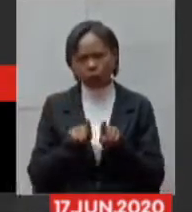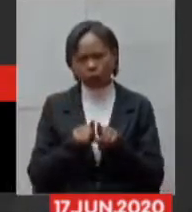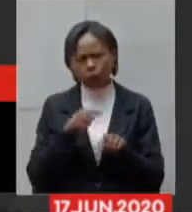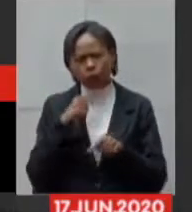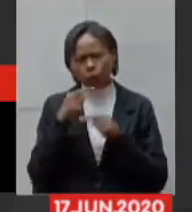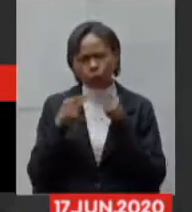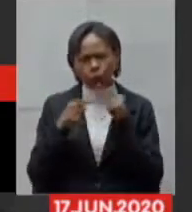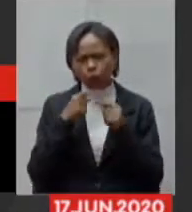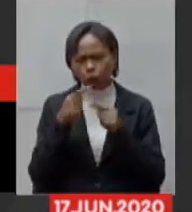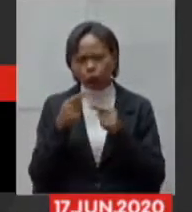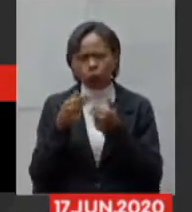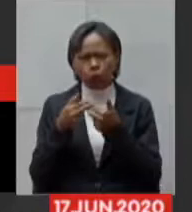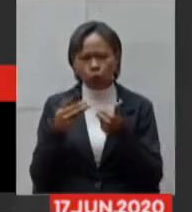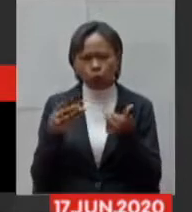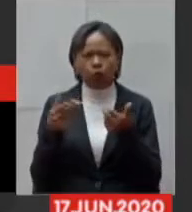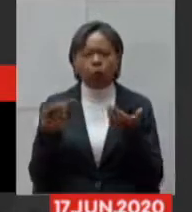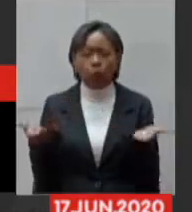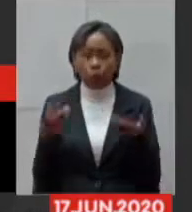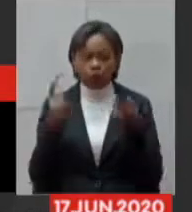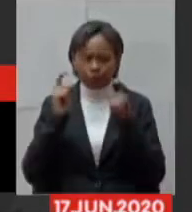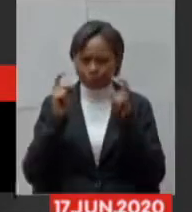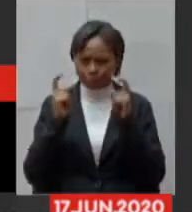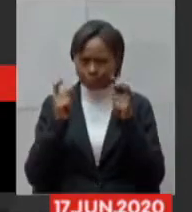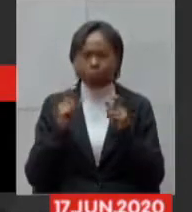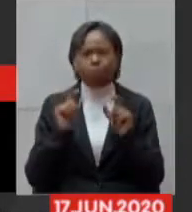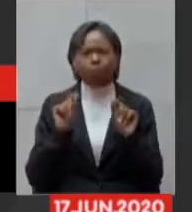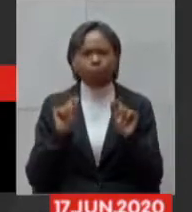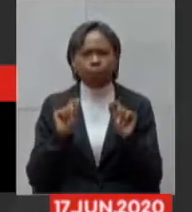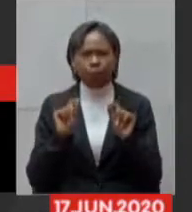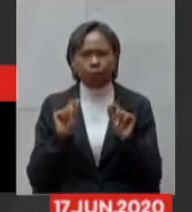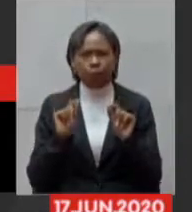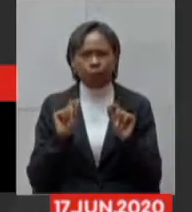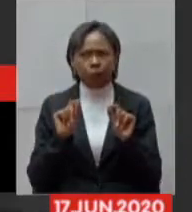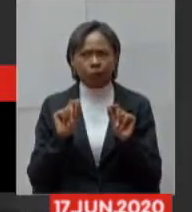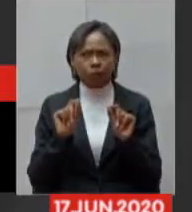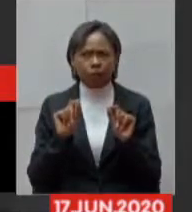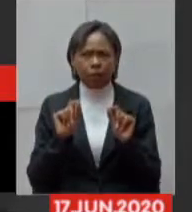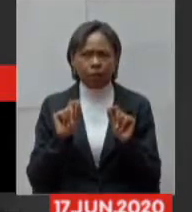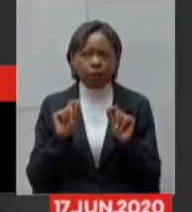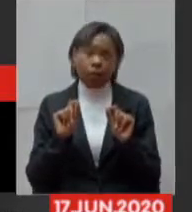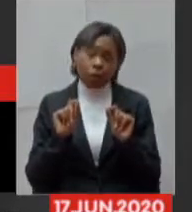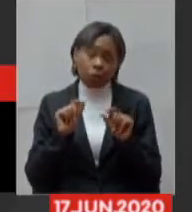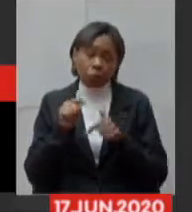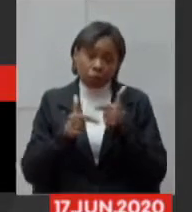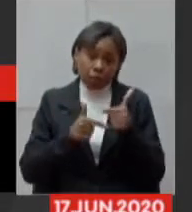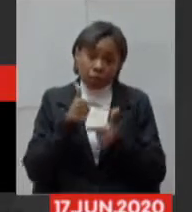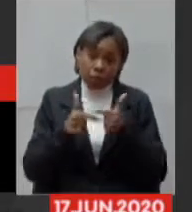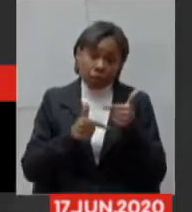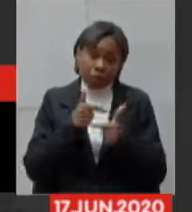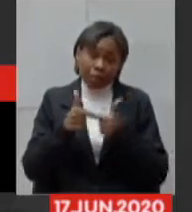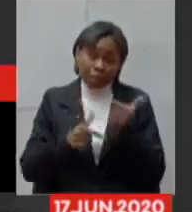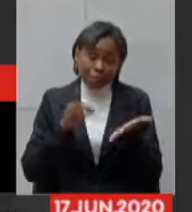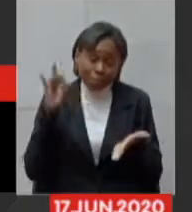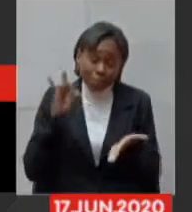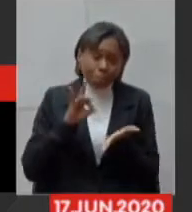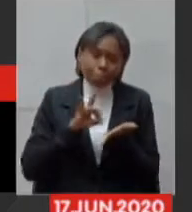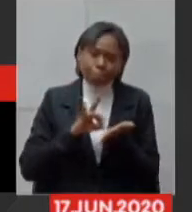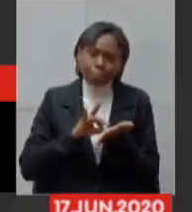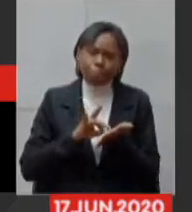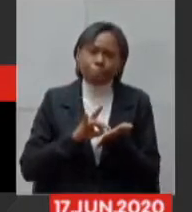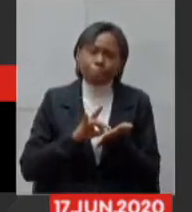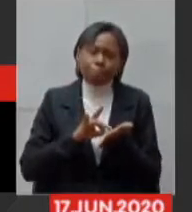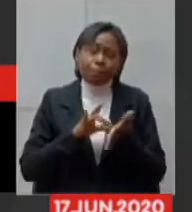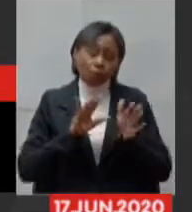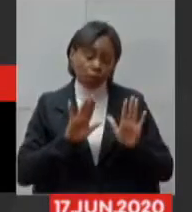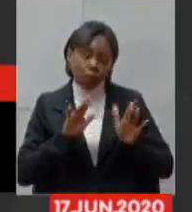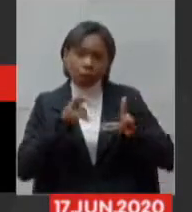parte dessa reunião é que Juiz de Fora tem atuado efetivamente a partir exatamente com esses leitos